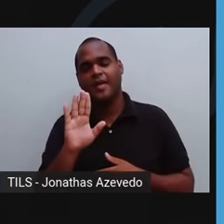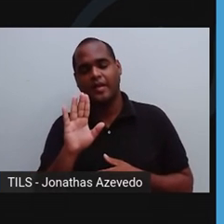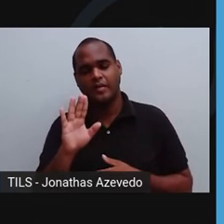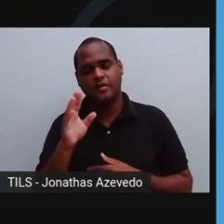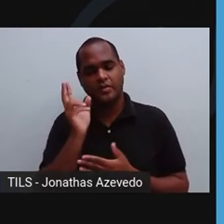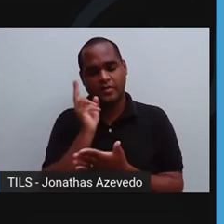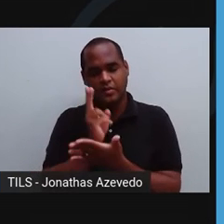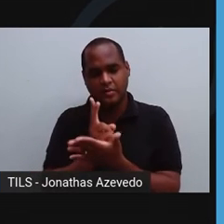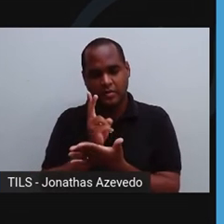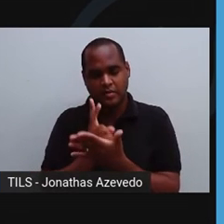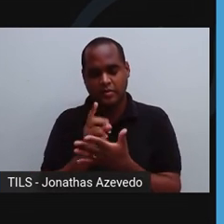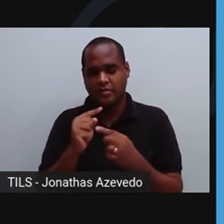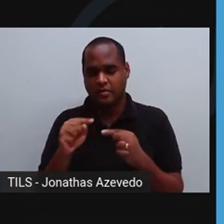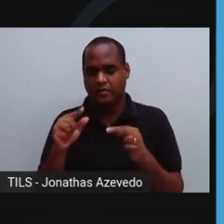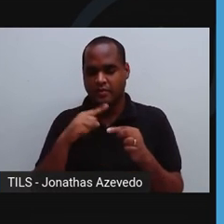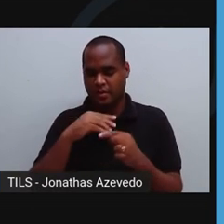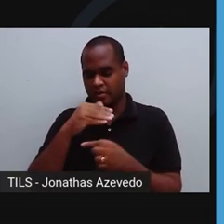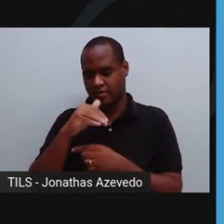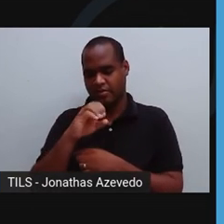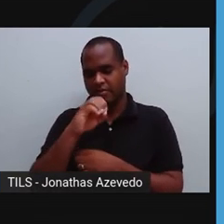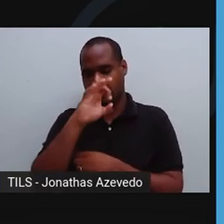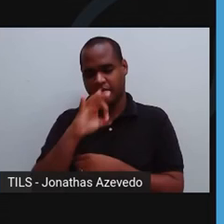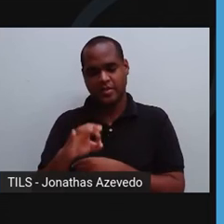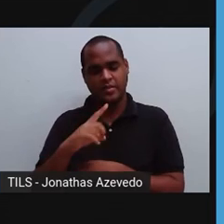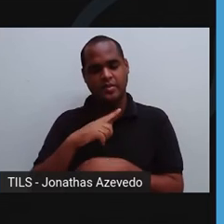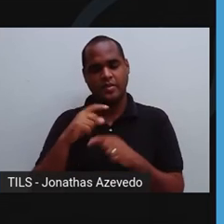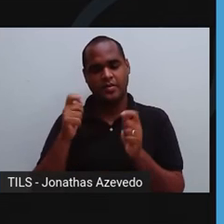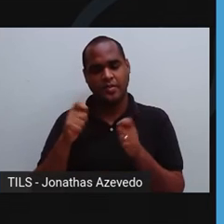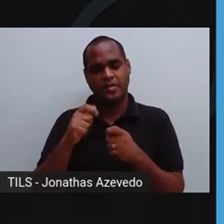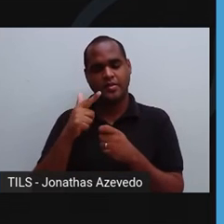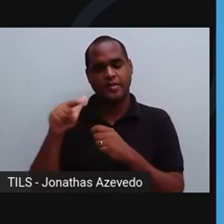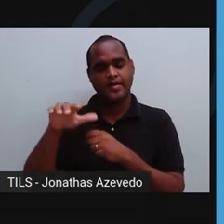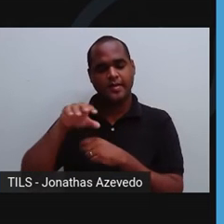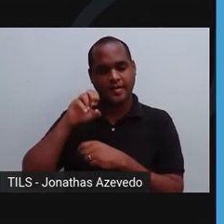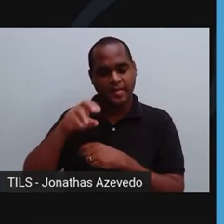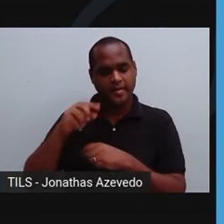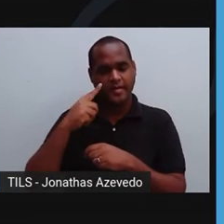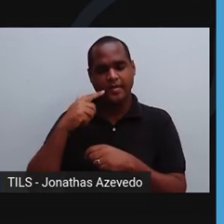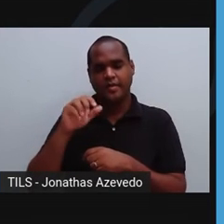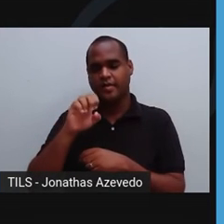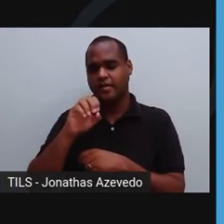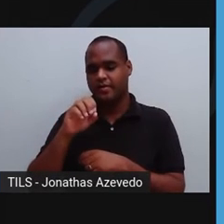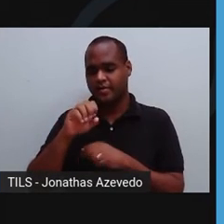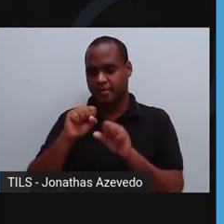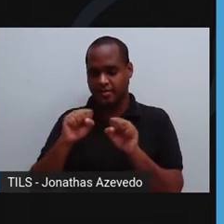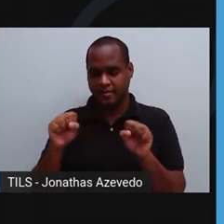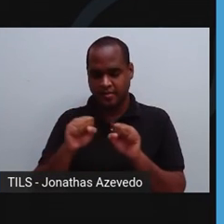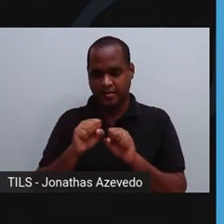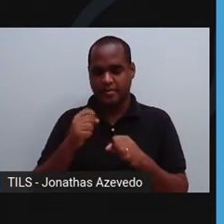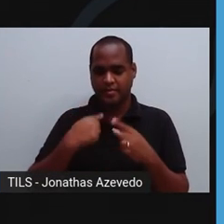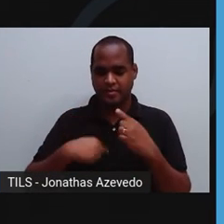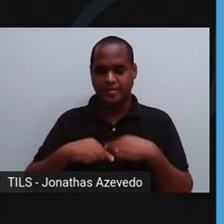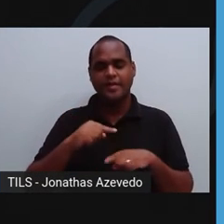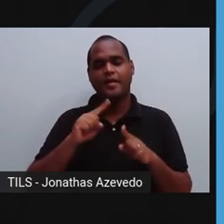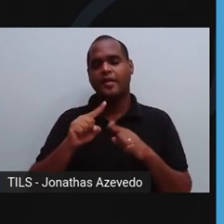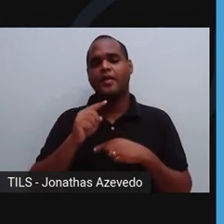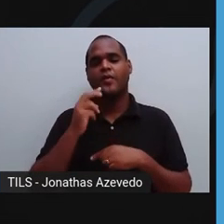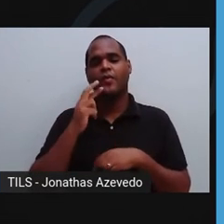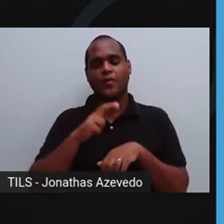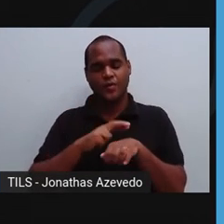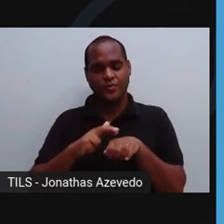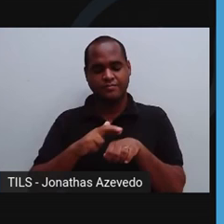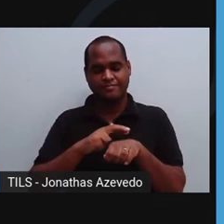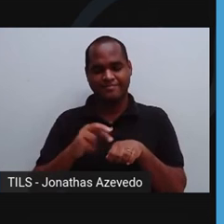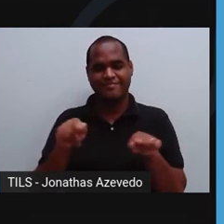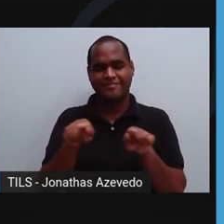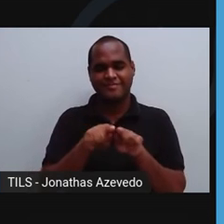fica um restante, uns 10%, que vai ser reabsorvido pelo sistema linfático em roxo e vai seguir o seu